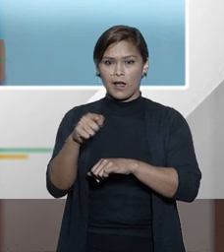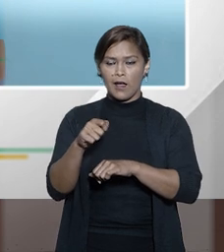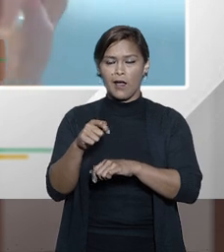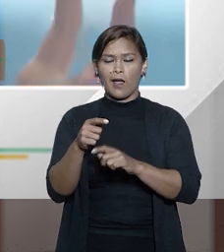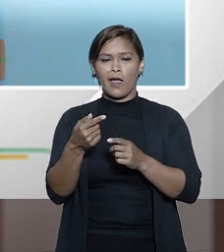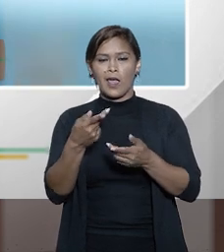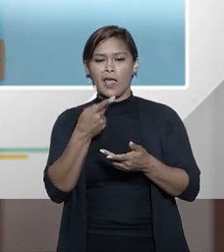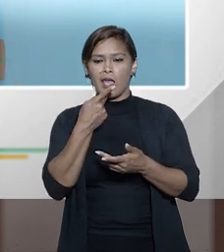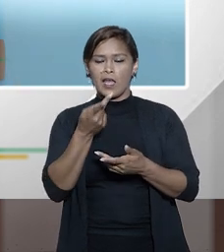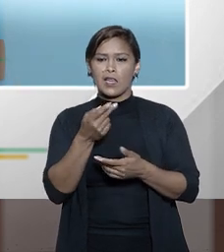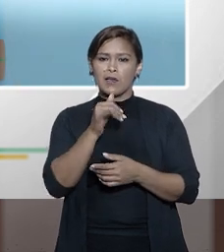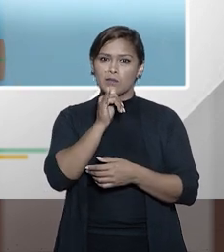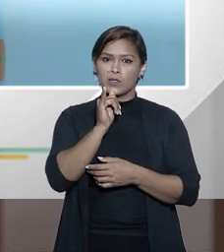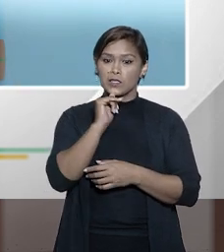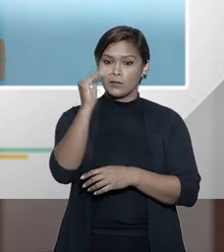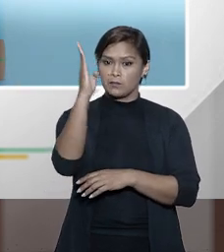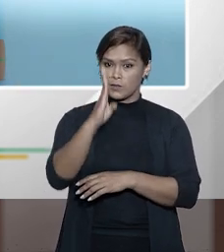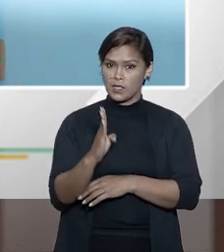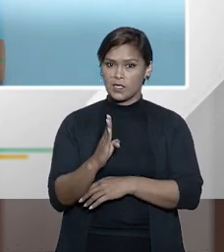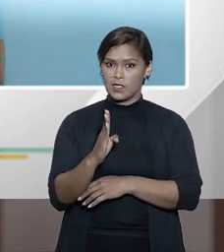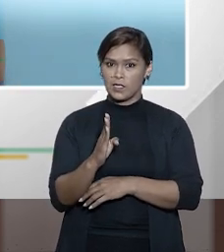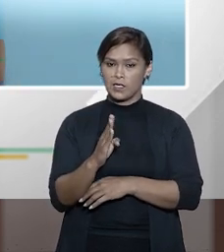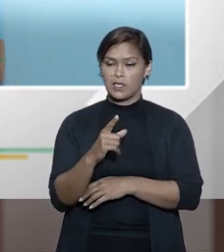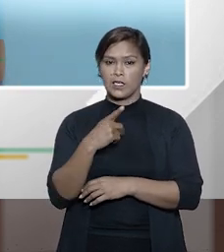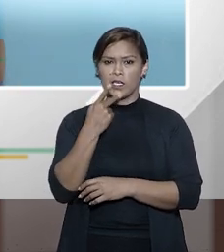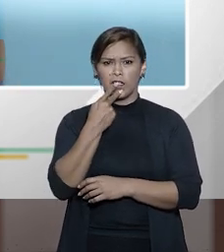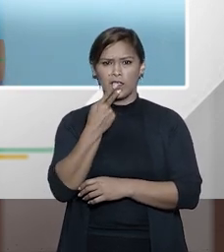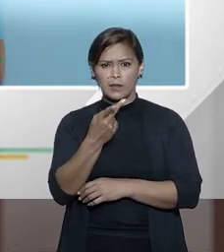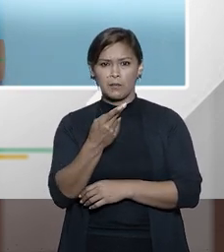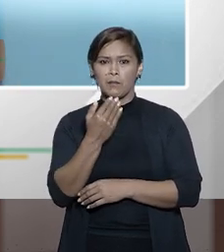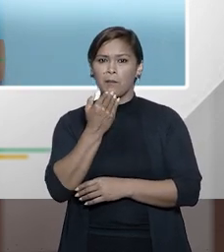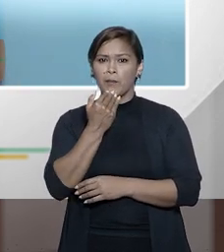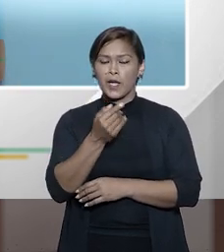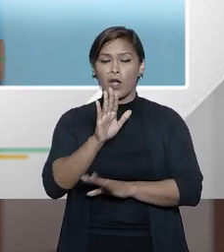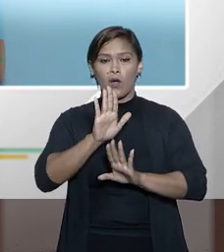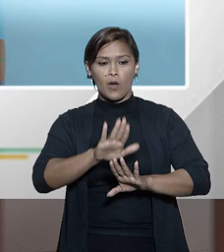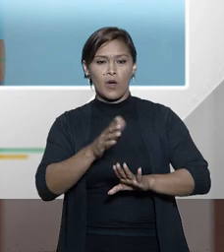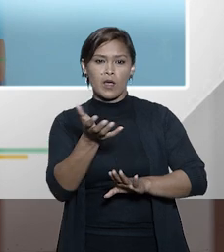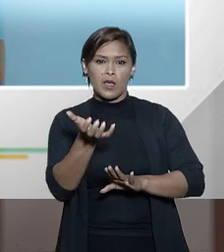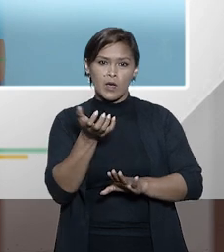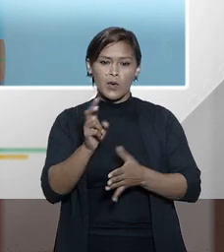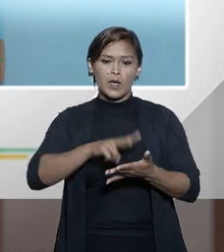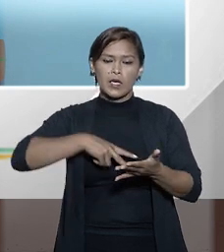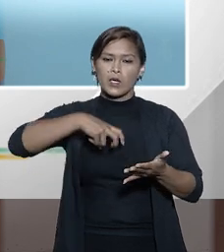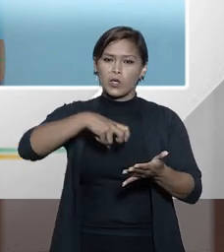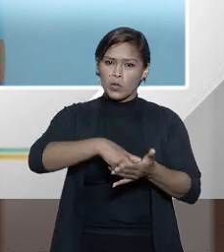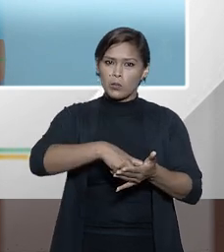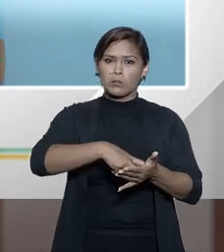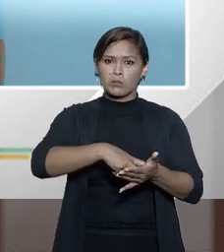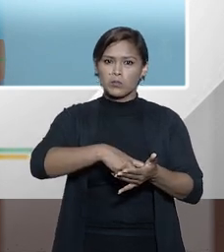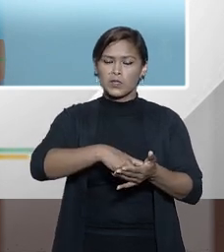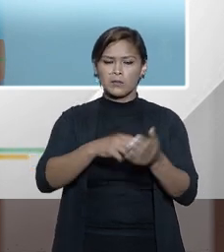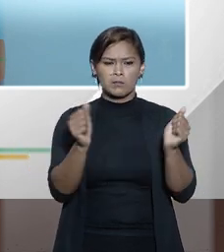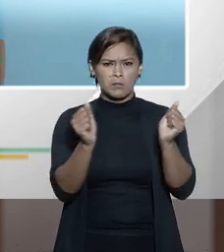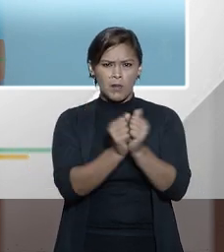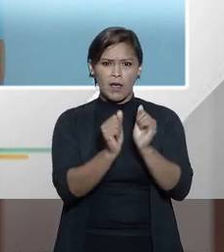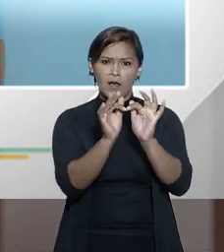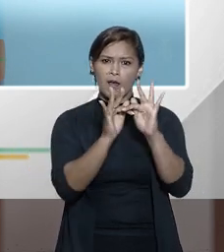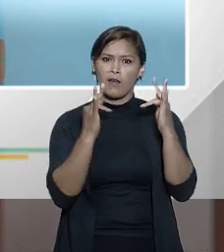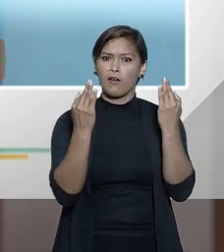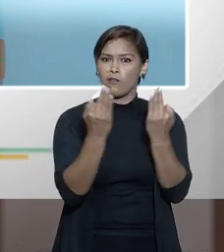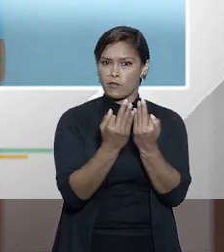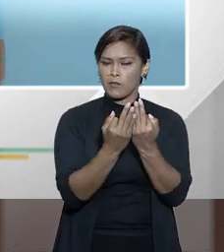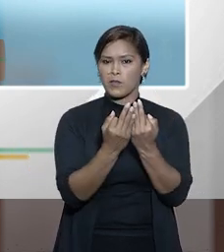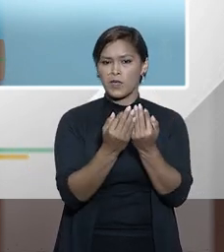ele é por exemplo brasileiro e ele diz ele pede né olha eu quero cumprir a minha pena perto da minha